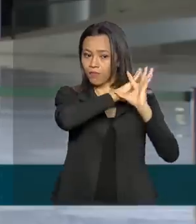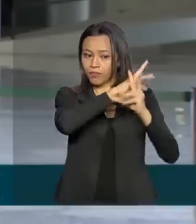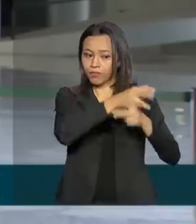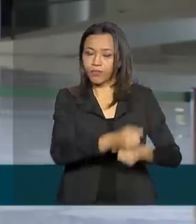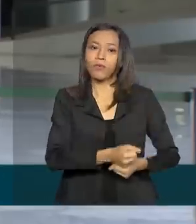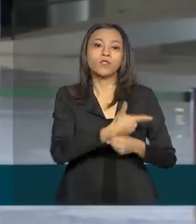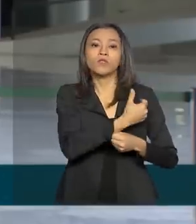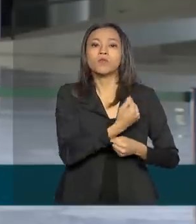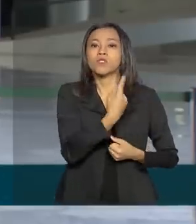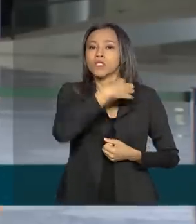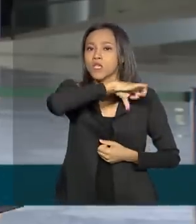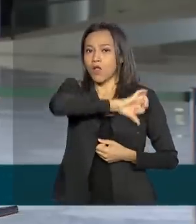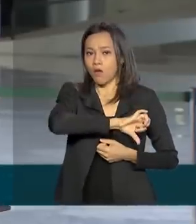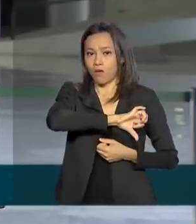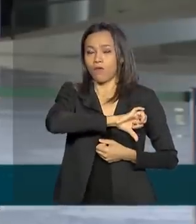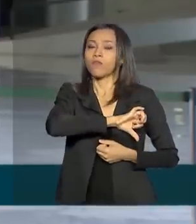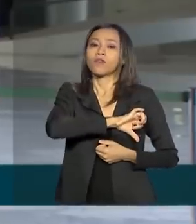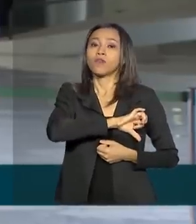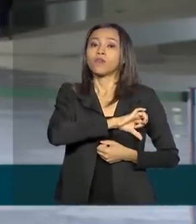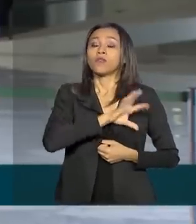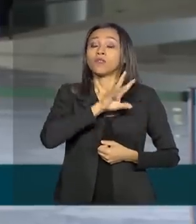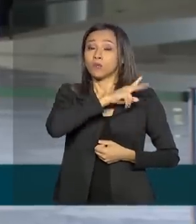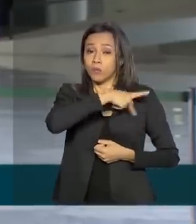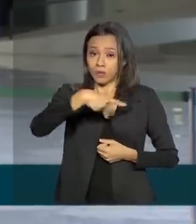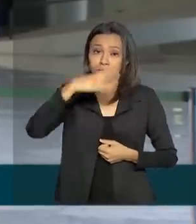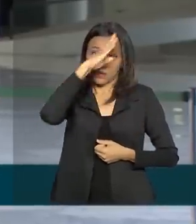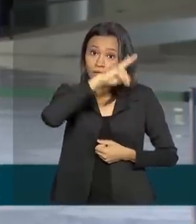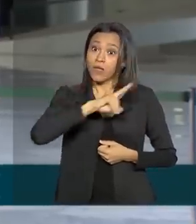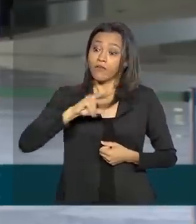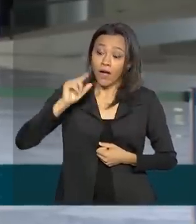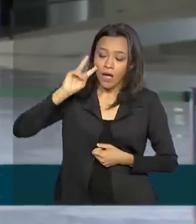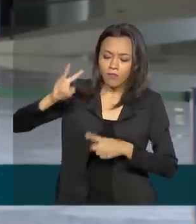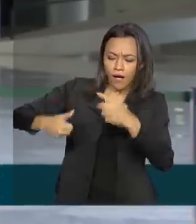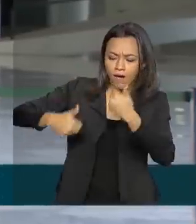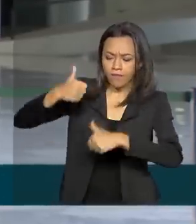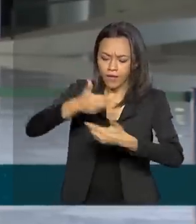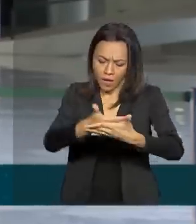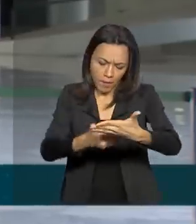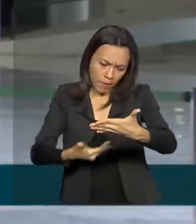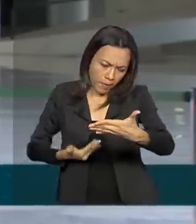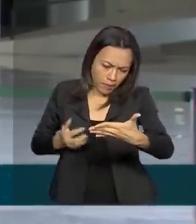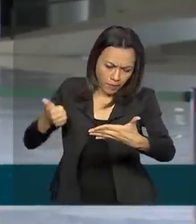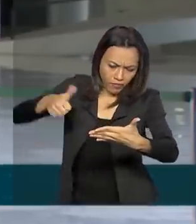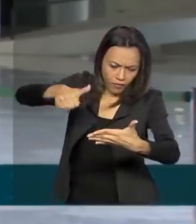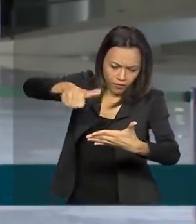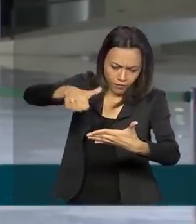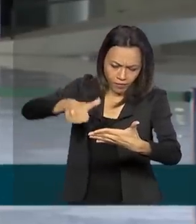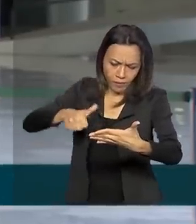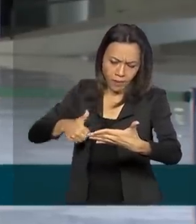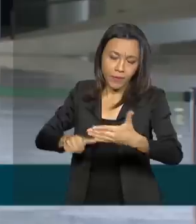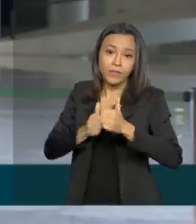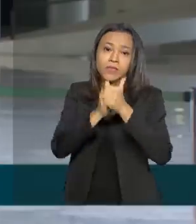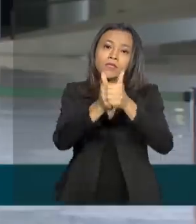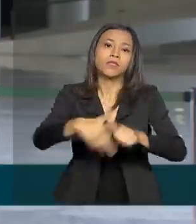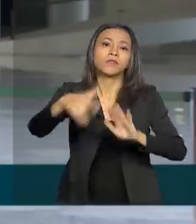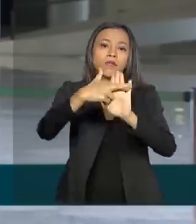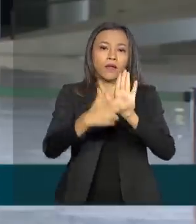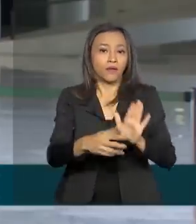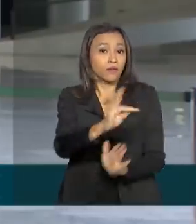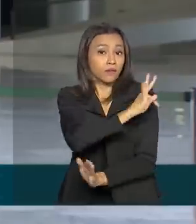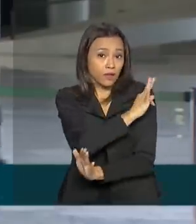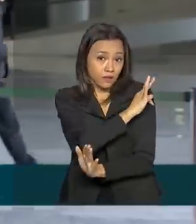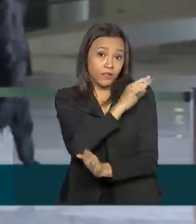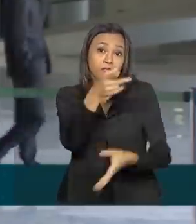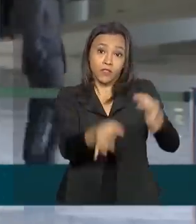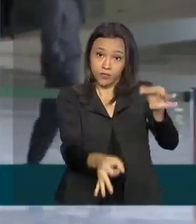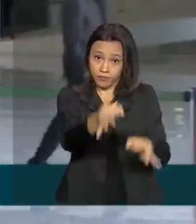de 2019 e o tribunal vai fazer a análise com foco na análise técnico-jurídica. Depois vai